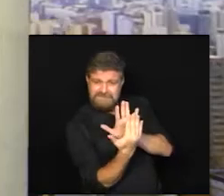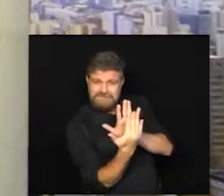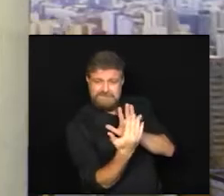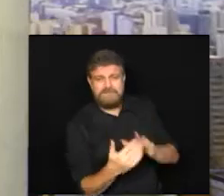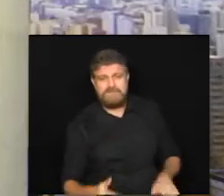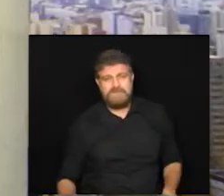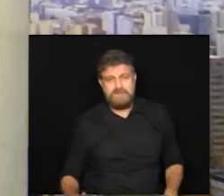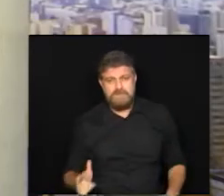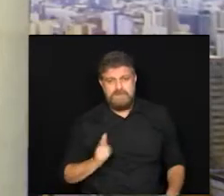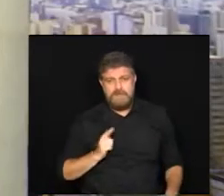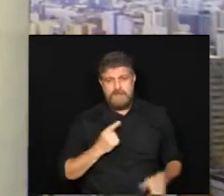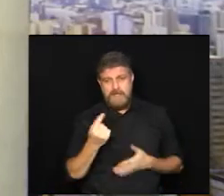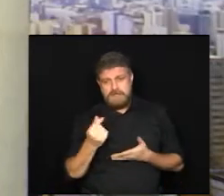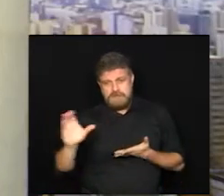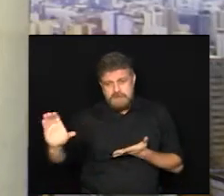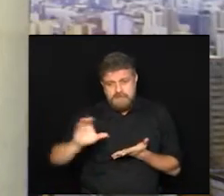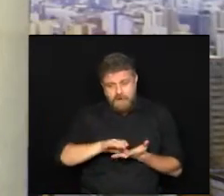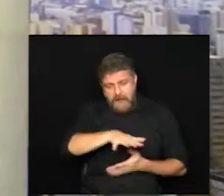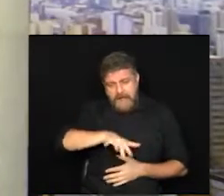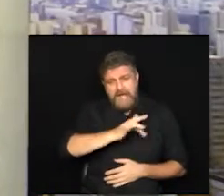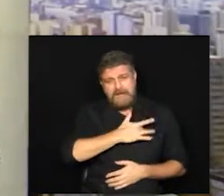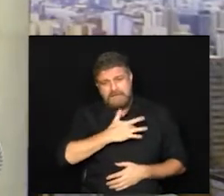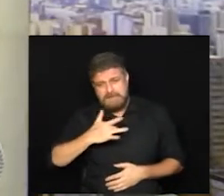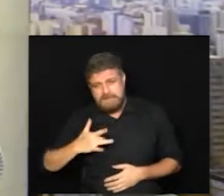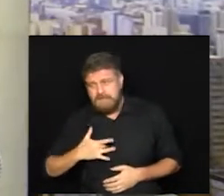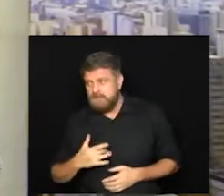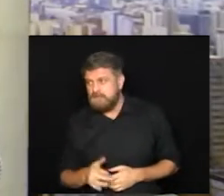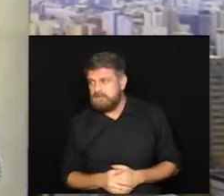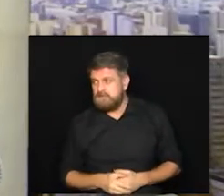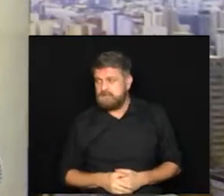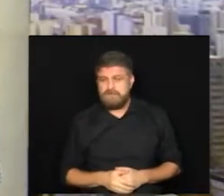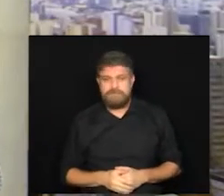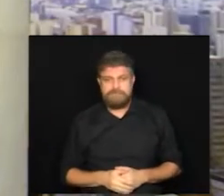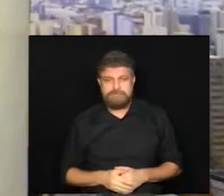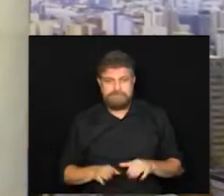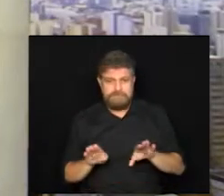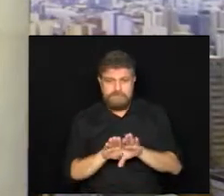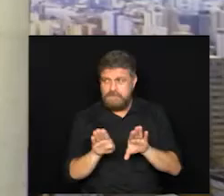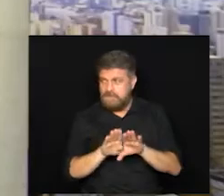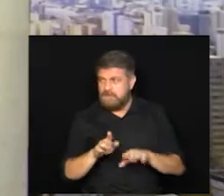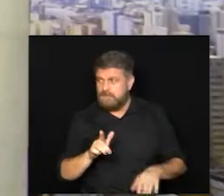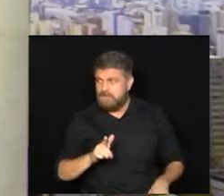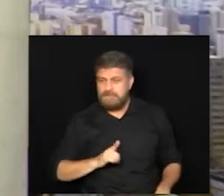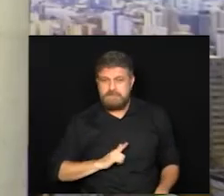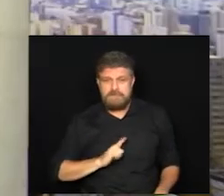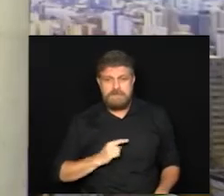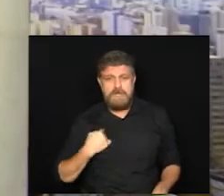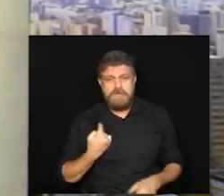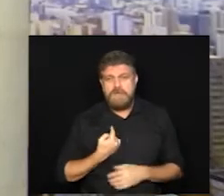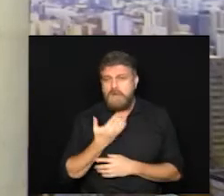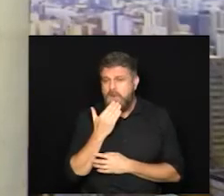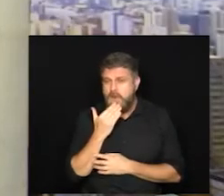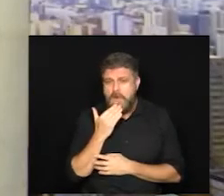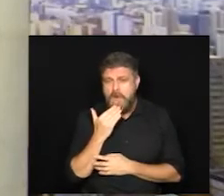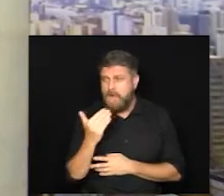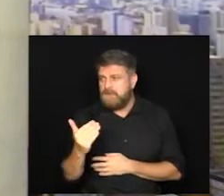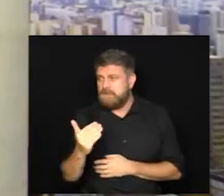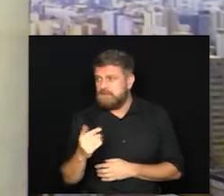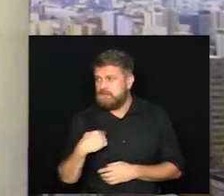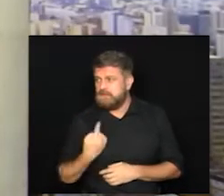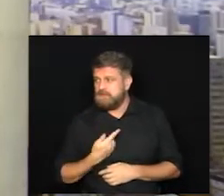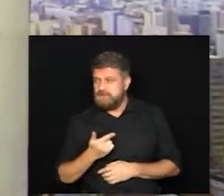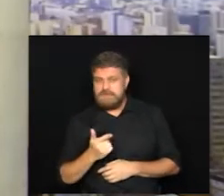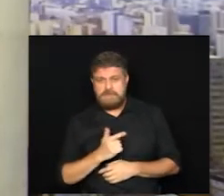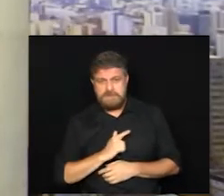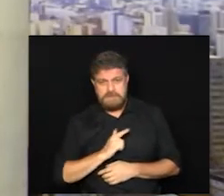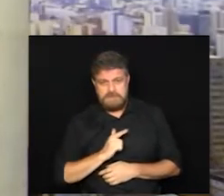seja recursos para a área da saúde para inclusive nós estamos apelando para que a gente possa ter